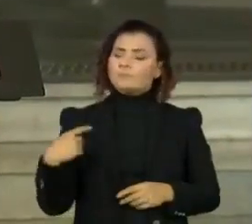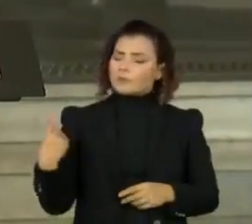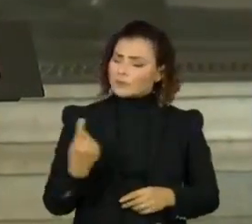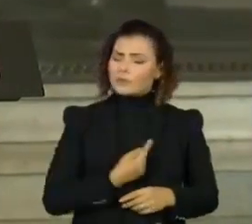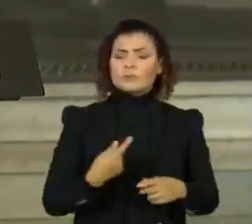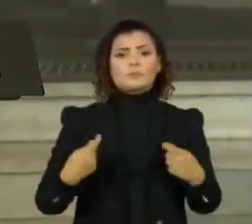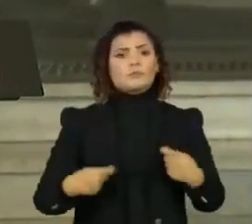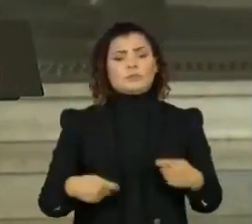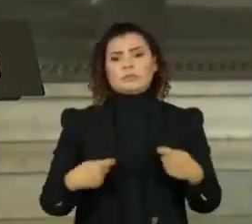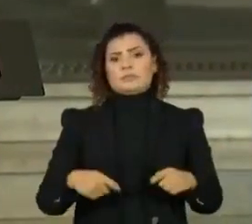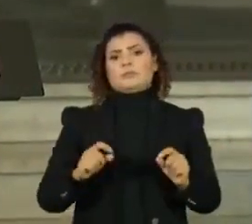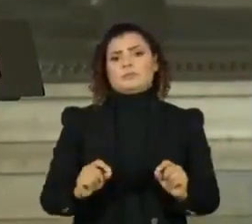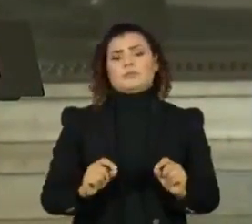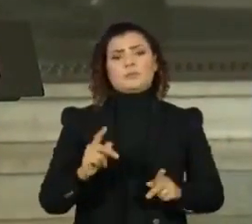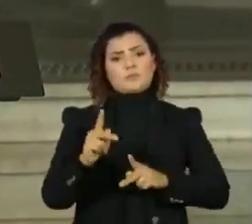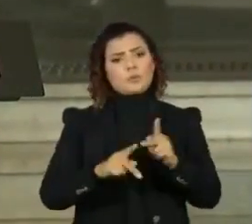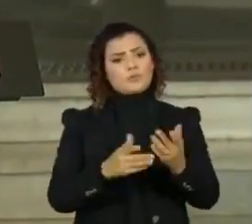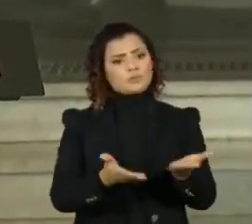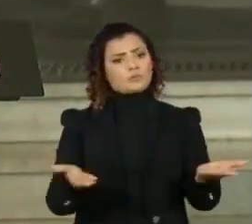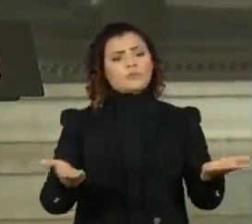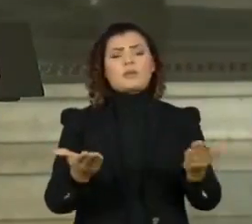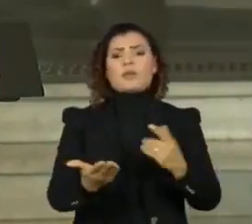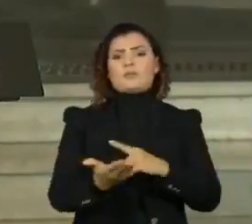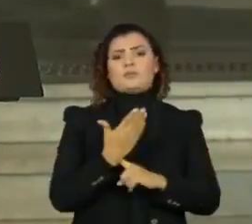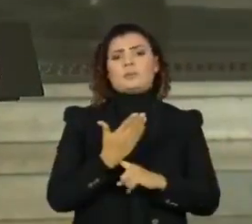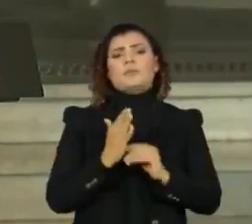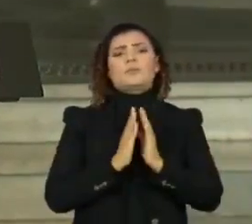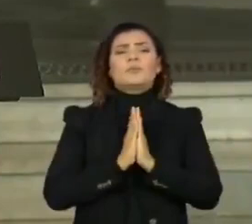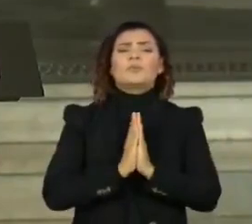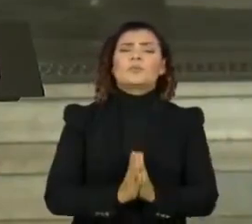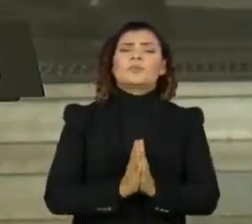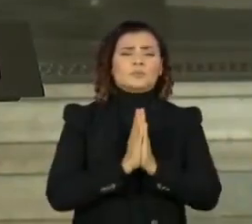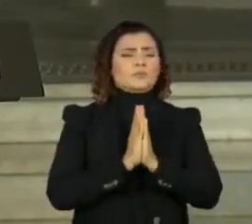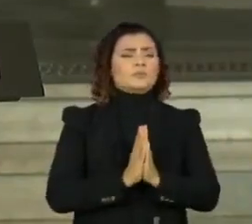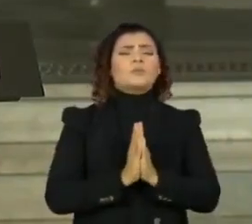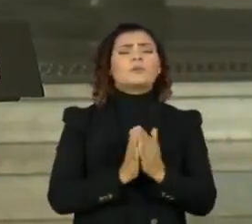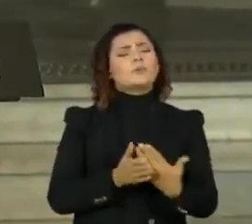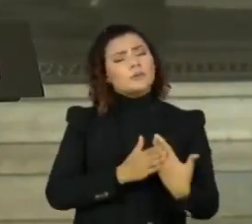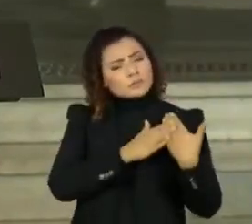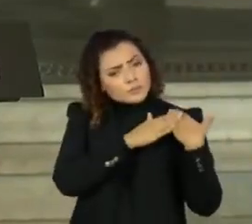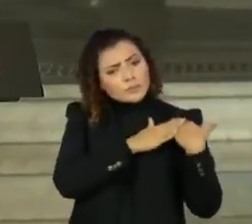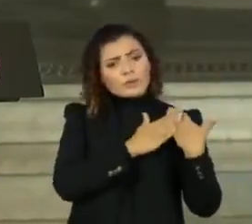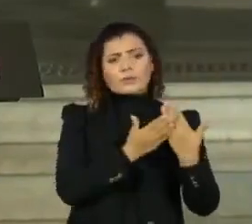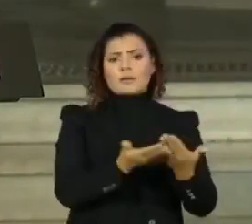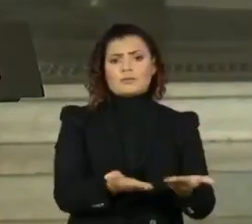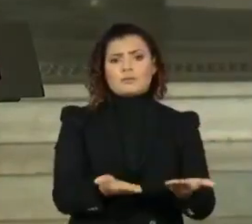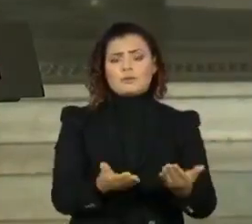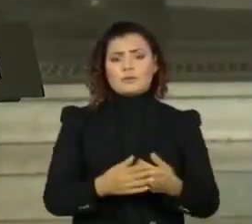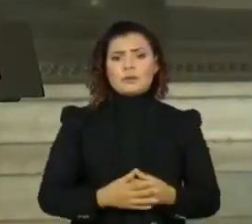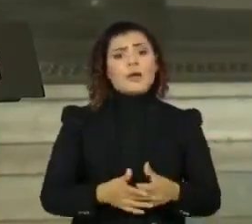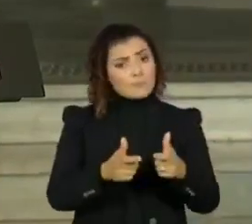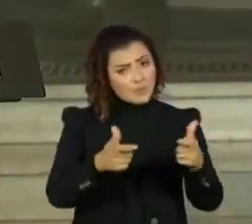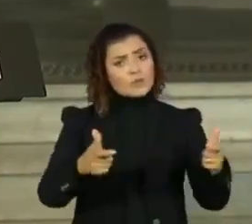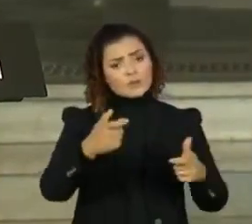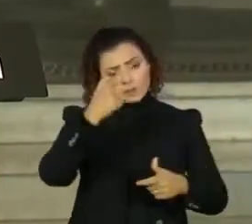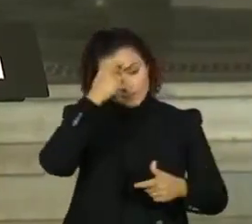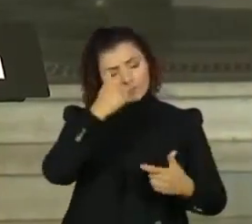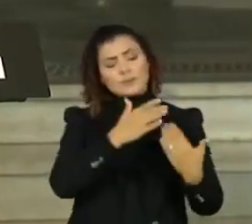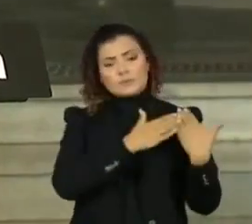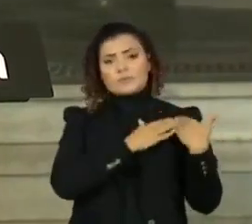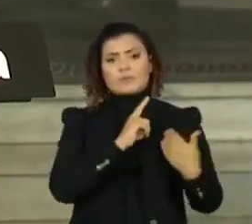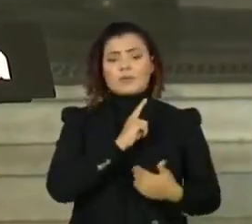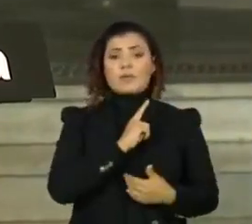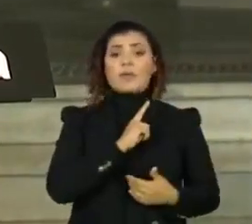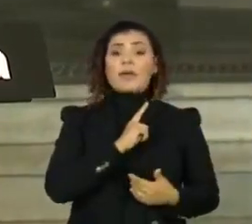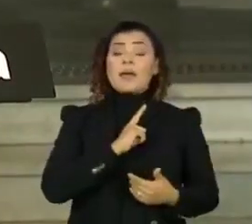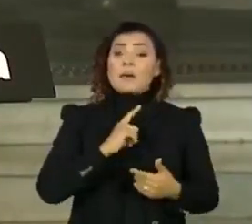precisamos também da população. Que tenham responsabilidade. A maioria tem, mas essa